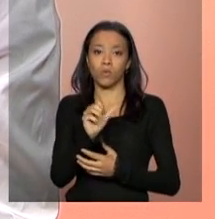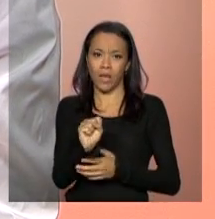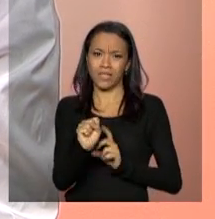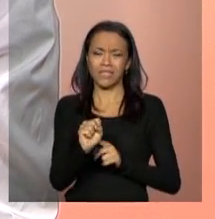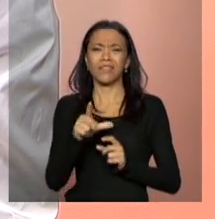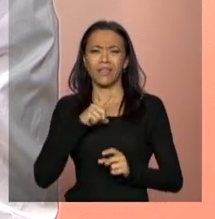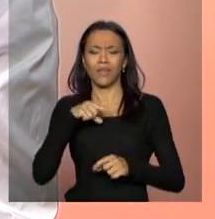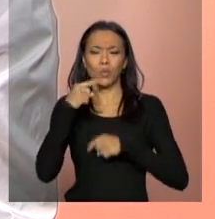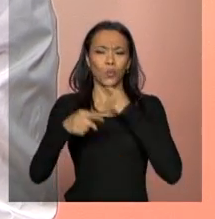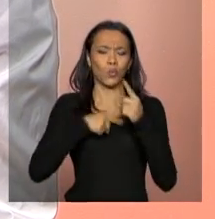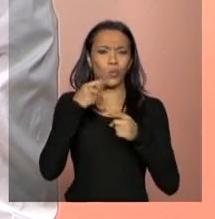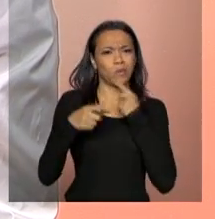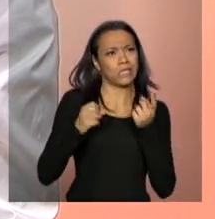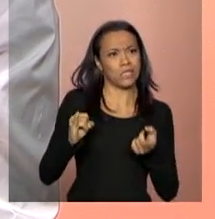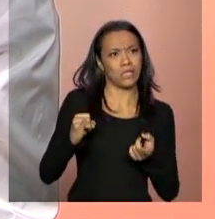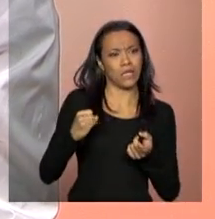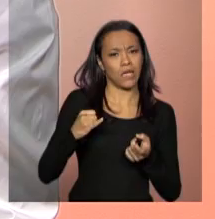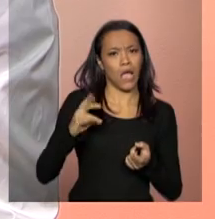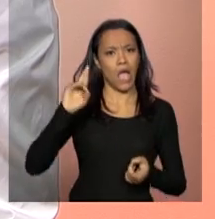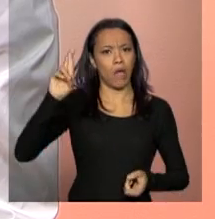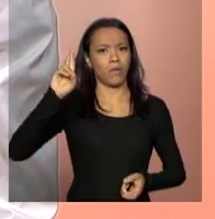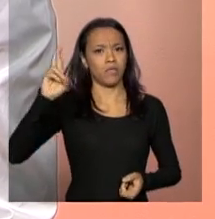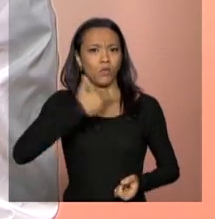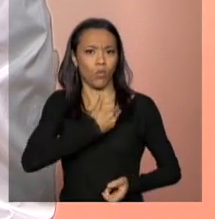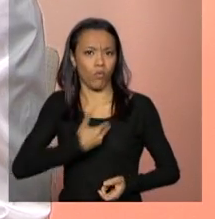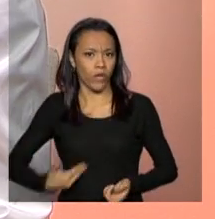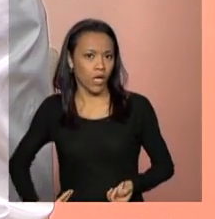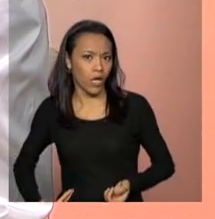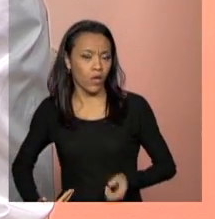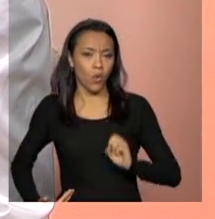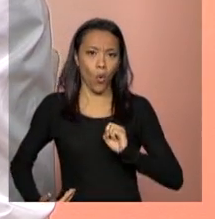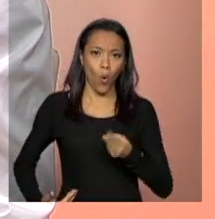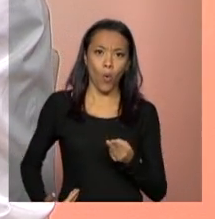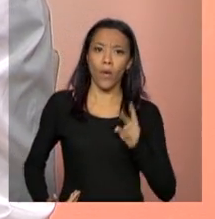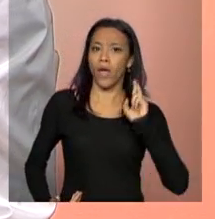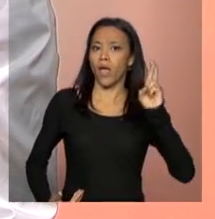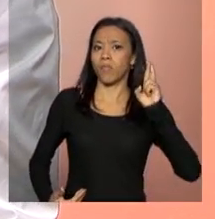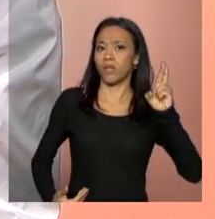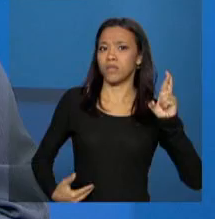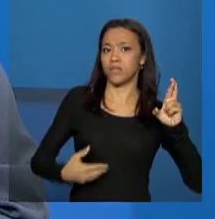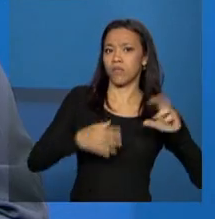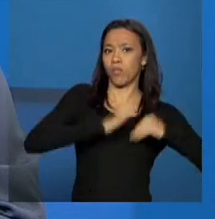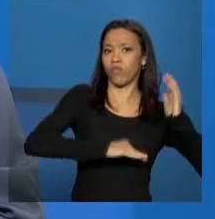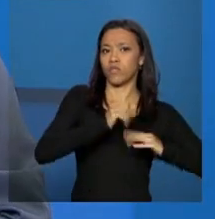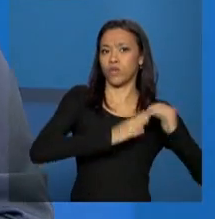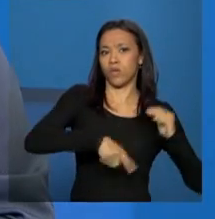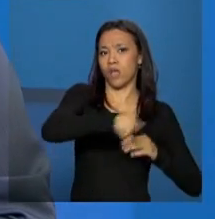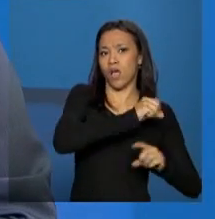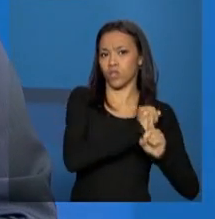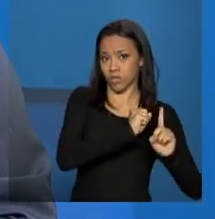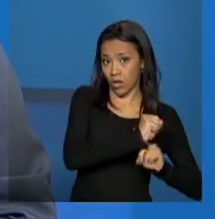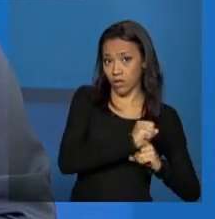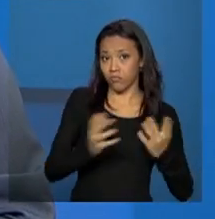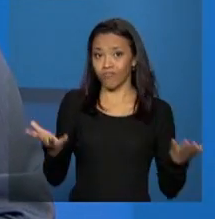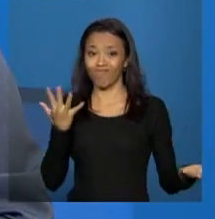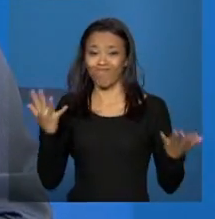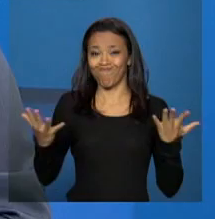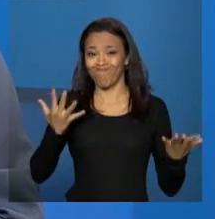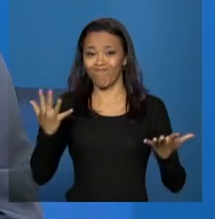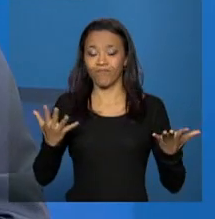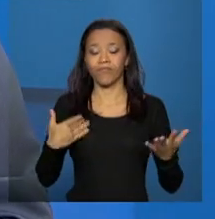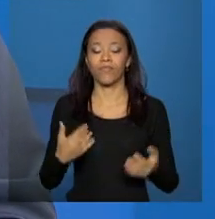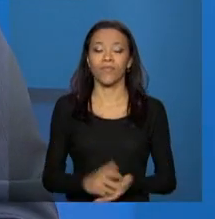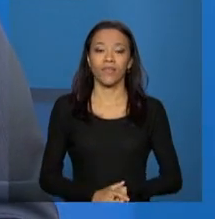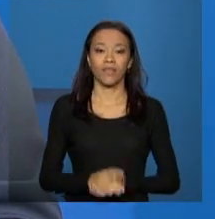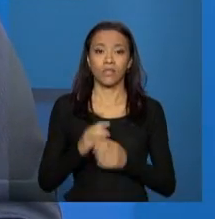devem representar o governo ou a categoria de trabalhadores. Olha, qual o nome dela mesmo? Rosana.